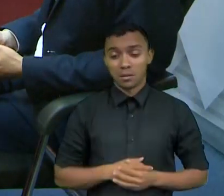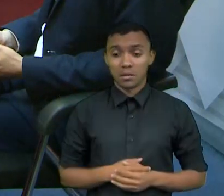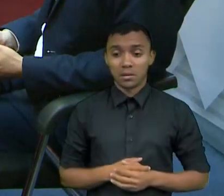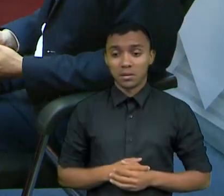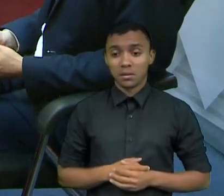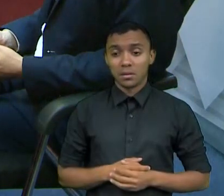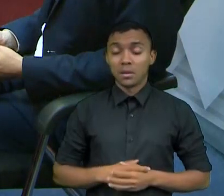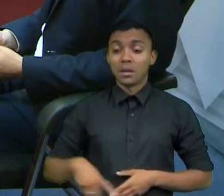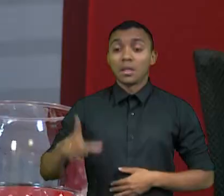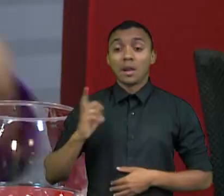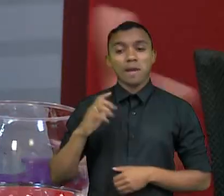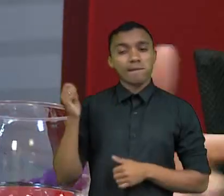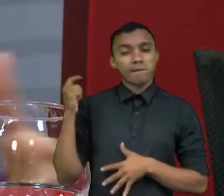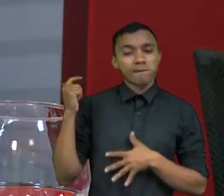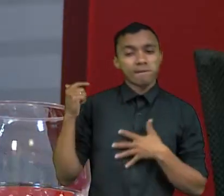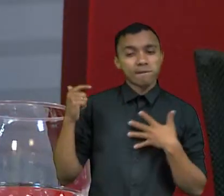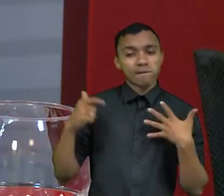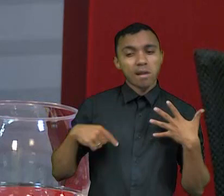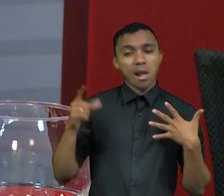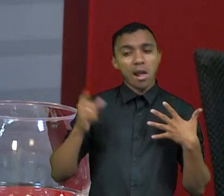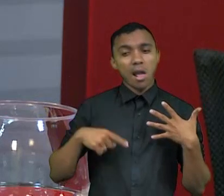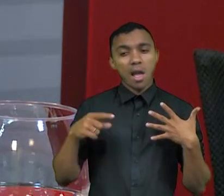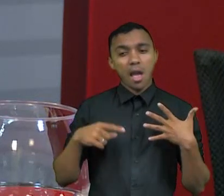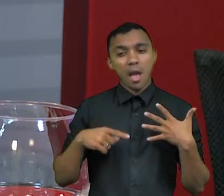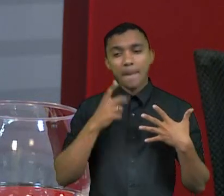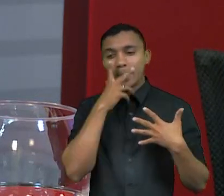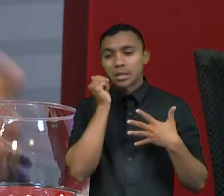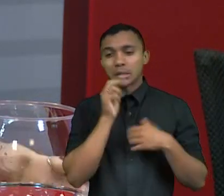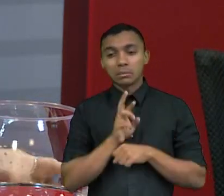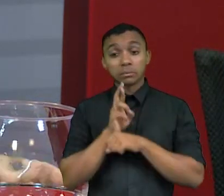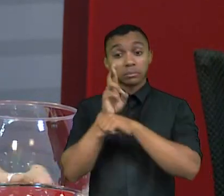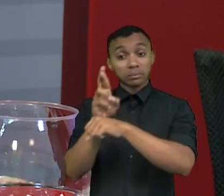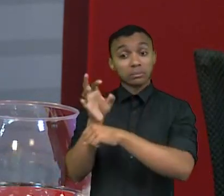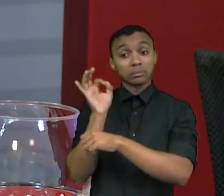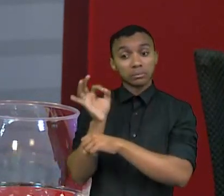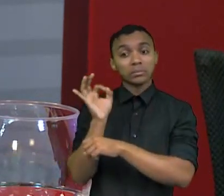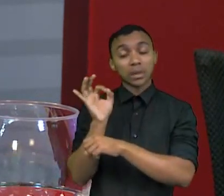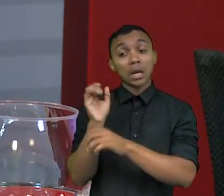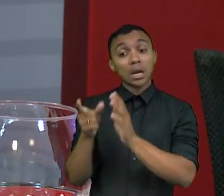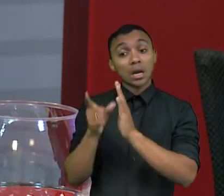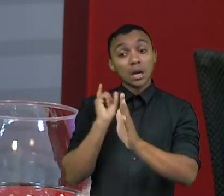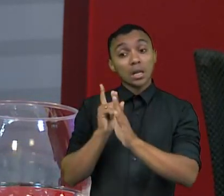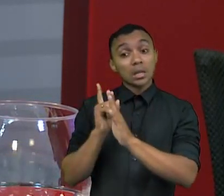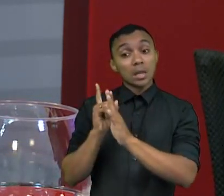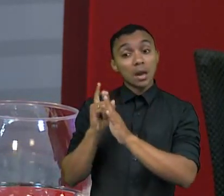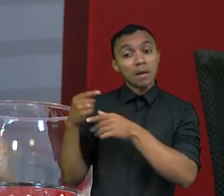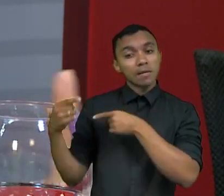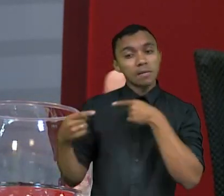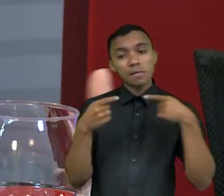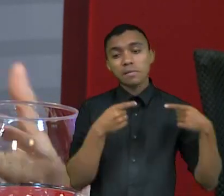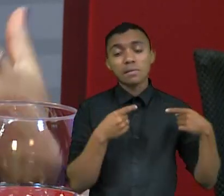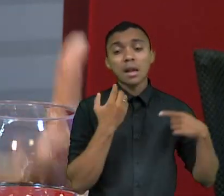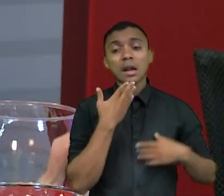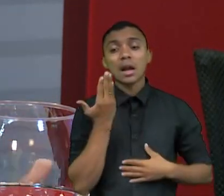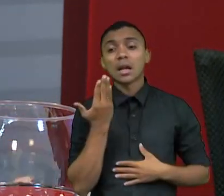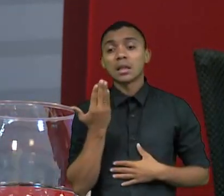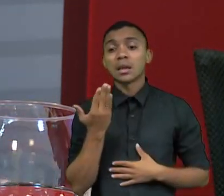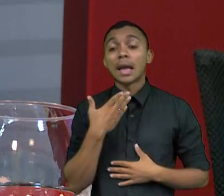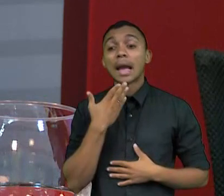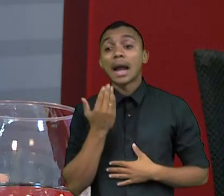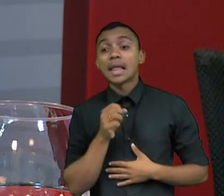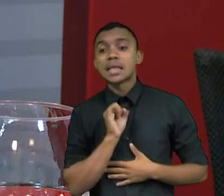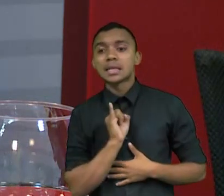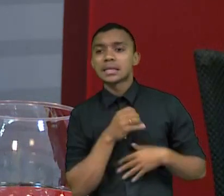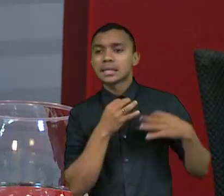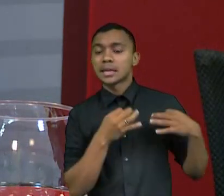esses mecanismos que são suporte do nosso sistema representativo que estão sendo questionados sem, de fato, a discussão